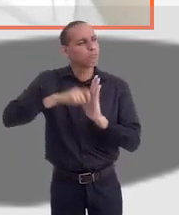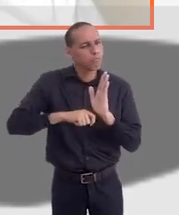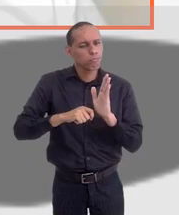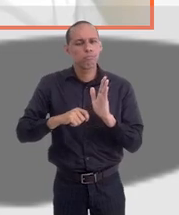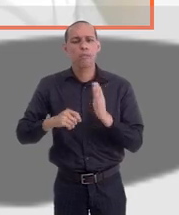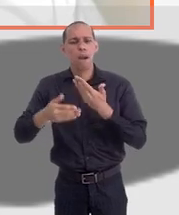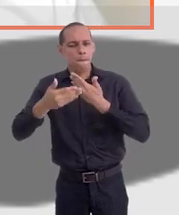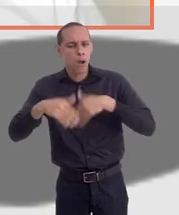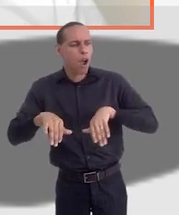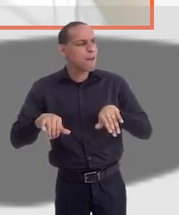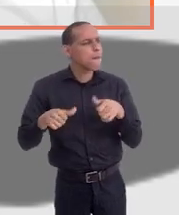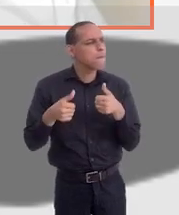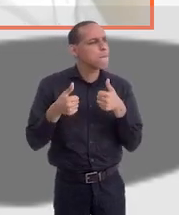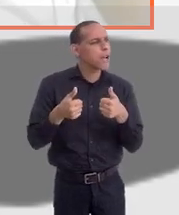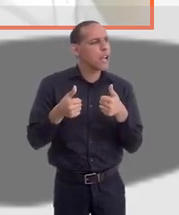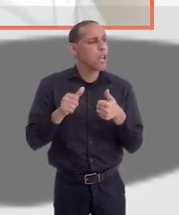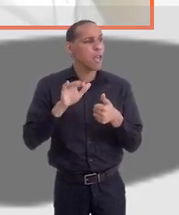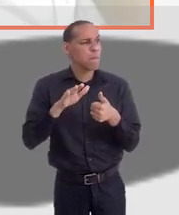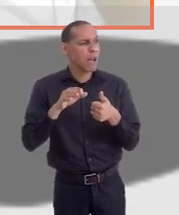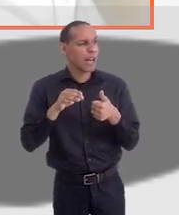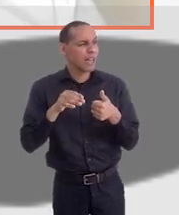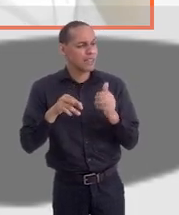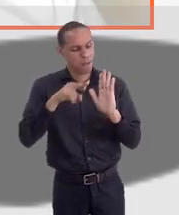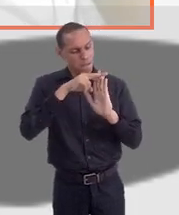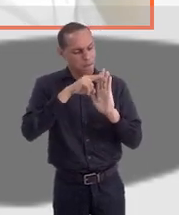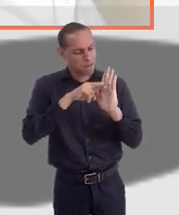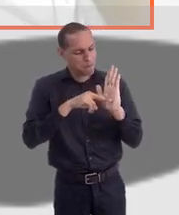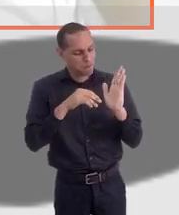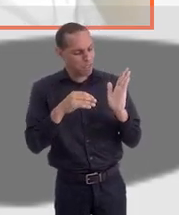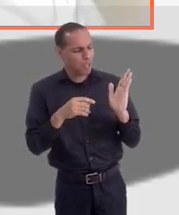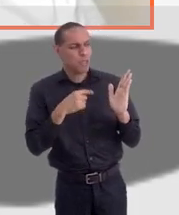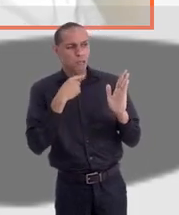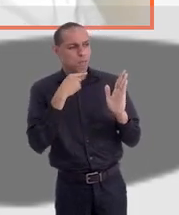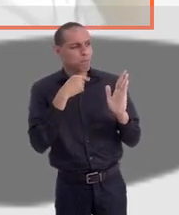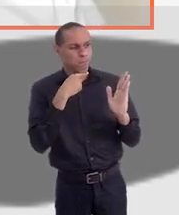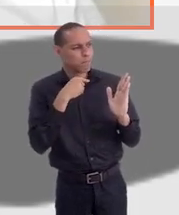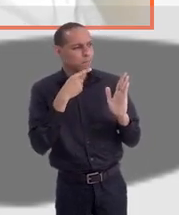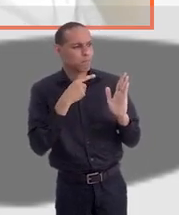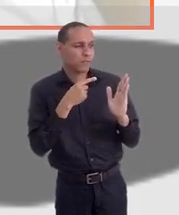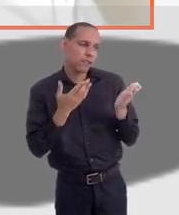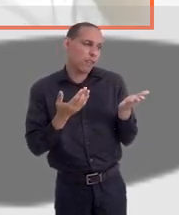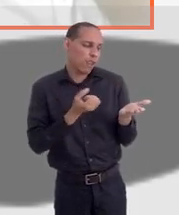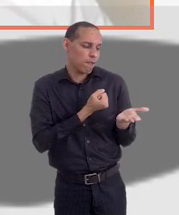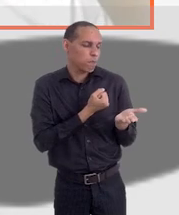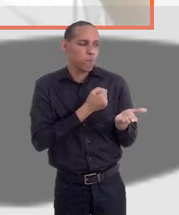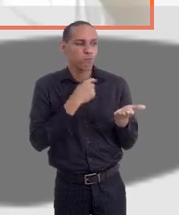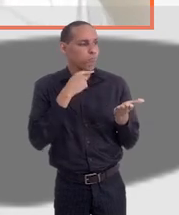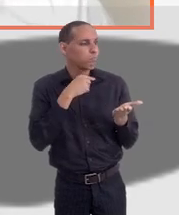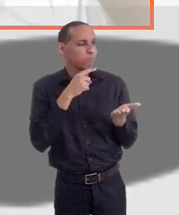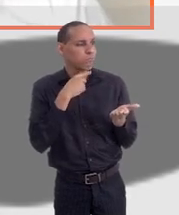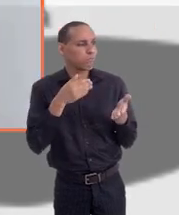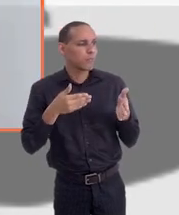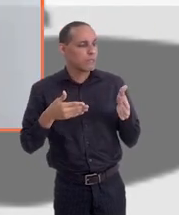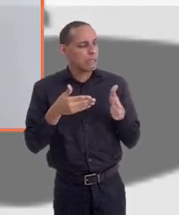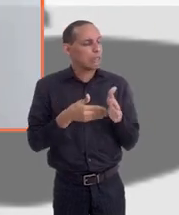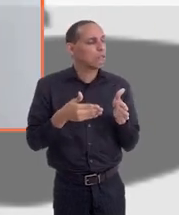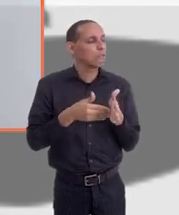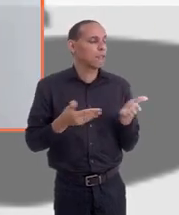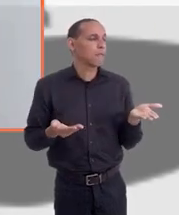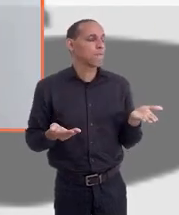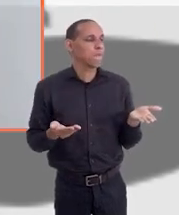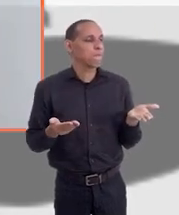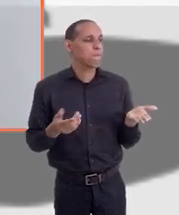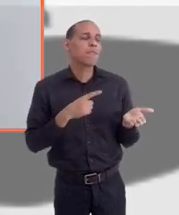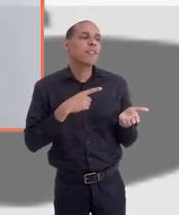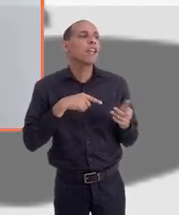prova, mas devido a esses requisitos, não conseguiram alcançar a pontuação necessária. E aí, entra a